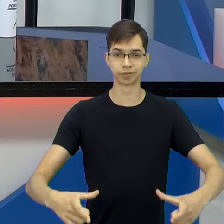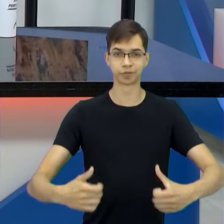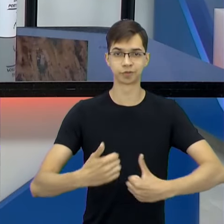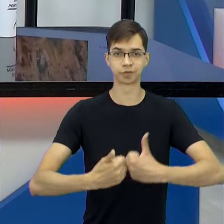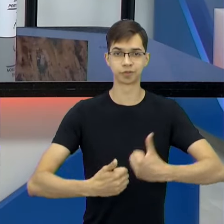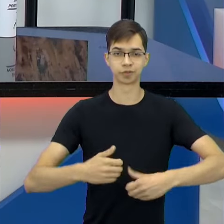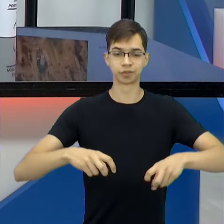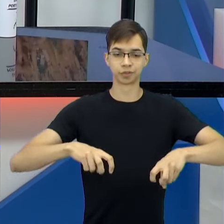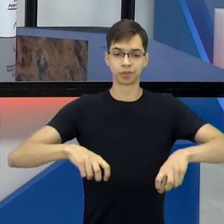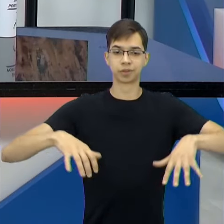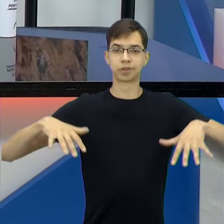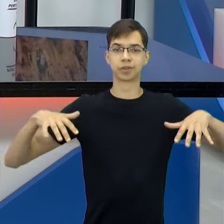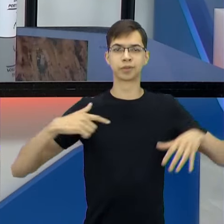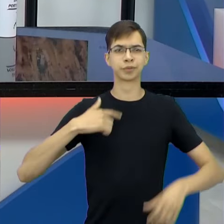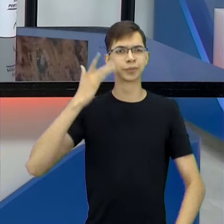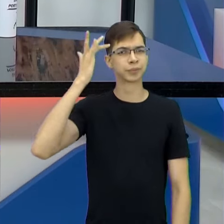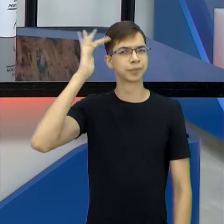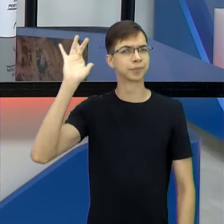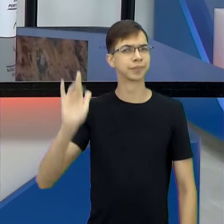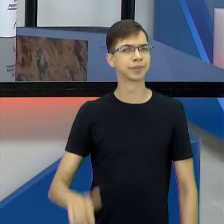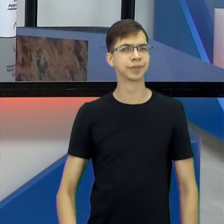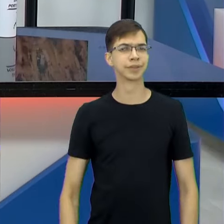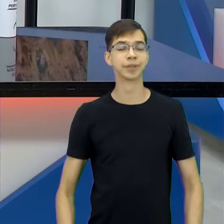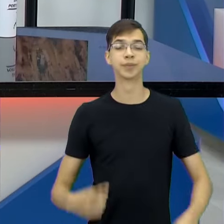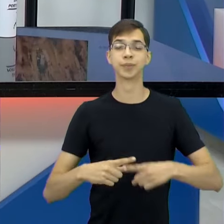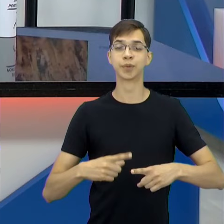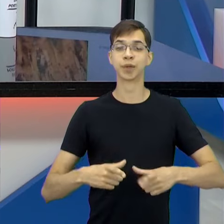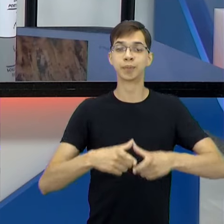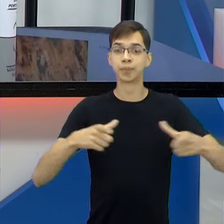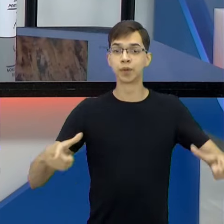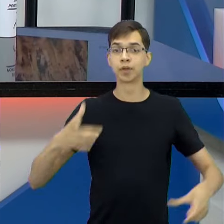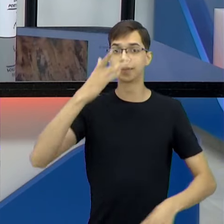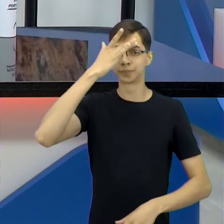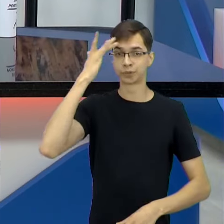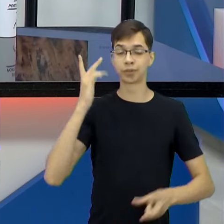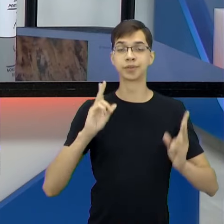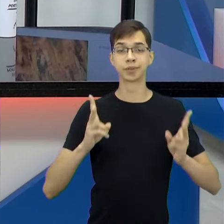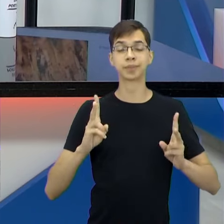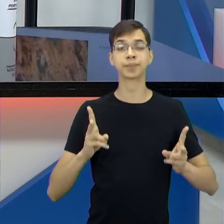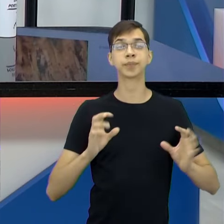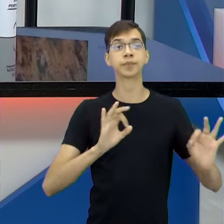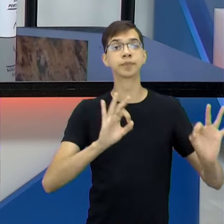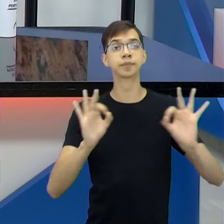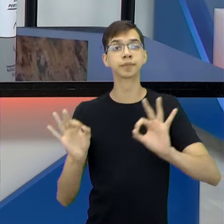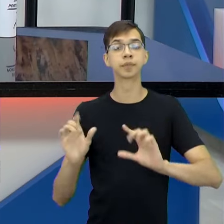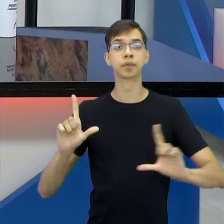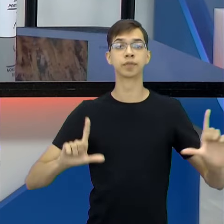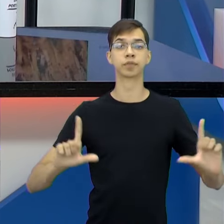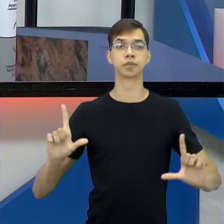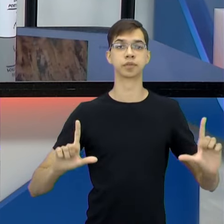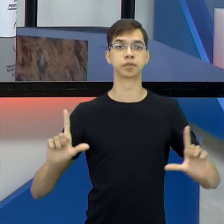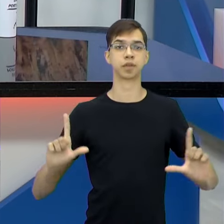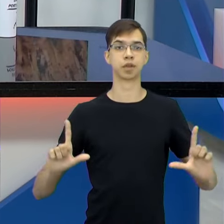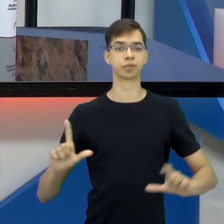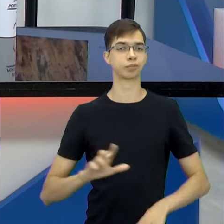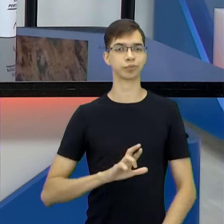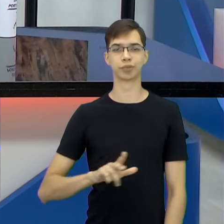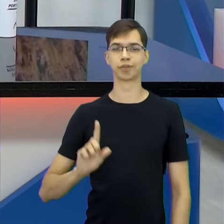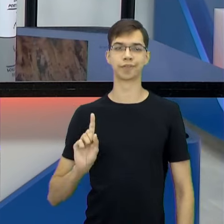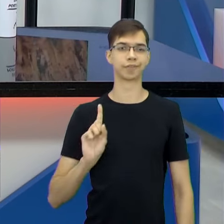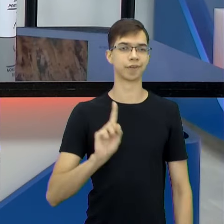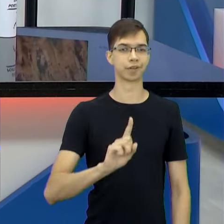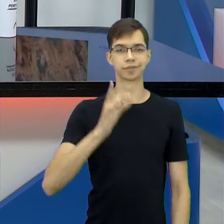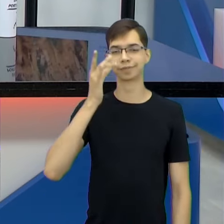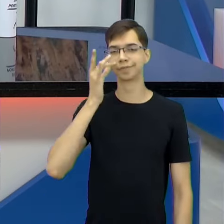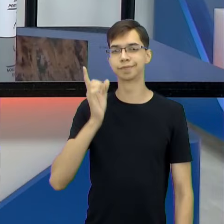Vou perguntar. A pessoas, porque a maioria das pessoas, elas acompanham o futebol pela televisão. Pela televisão. pelo estádio. amava,